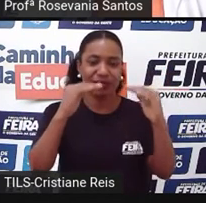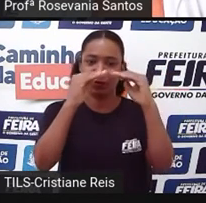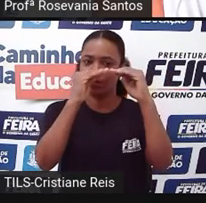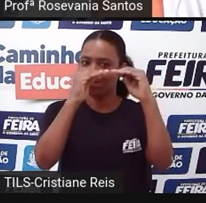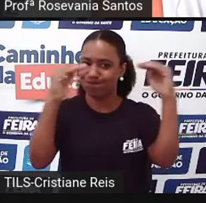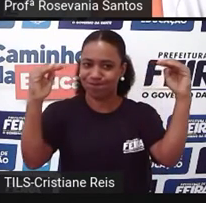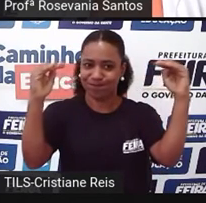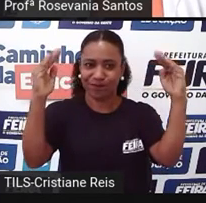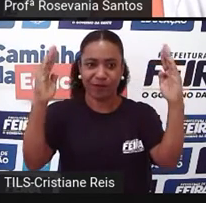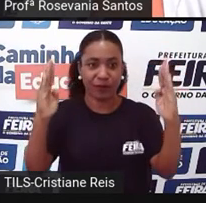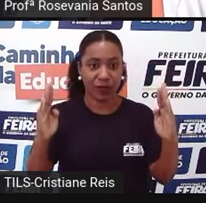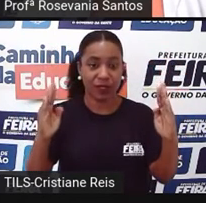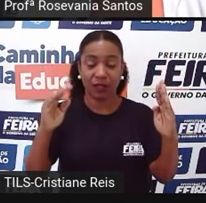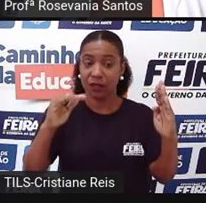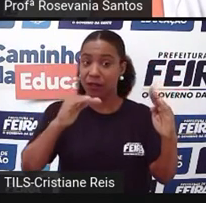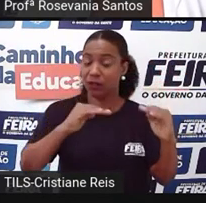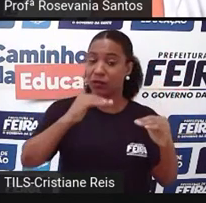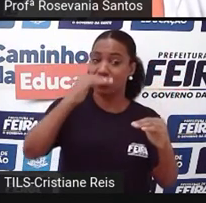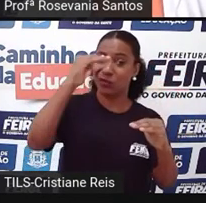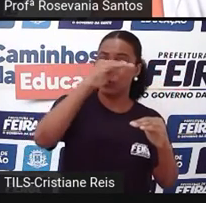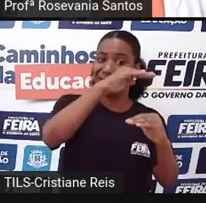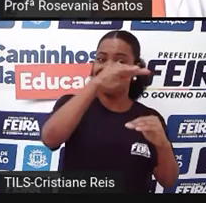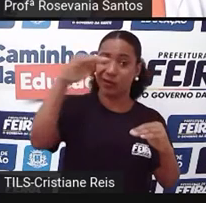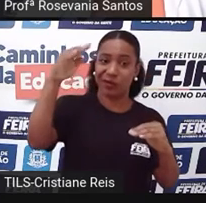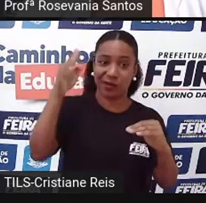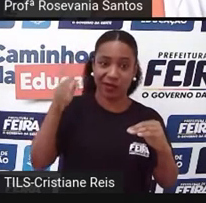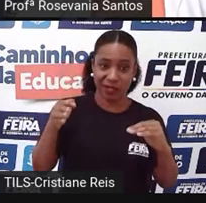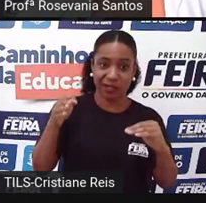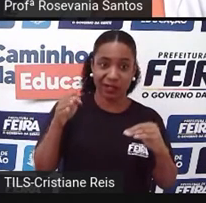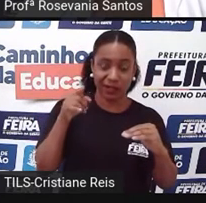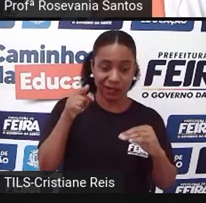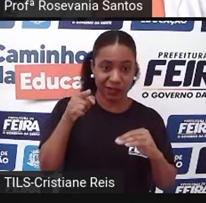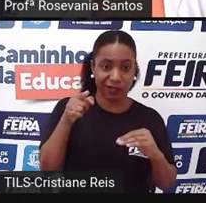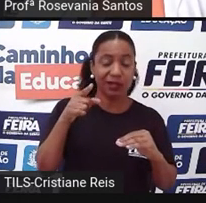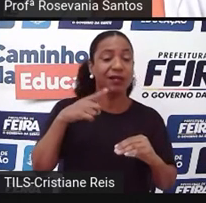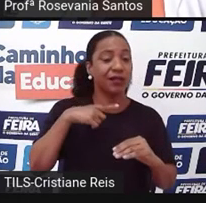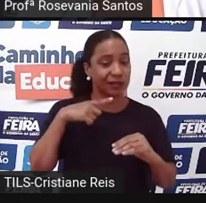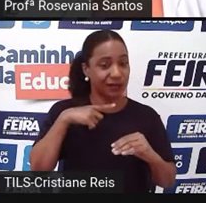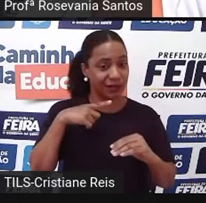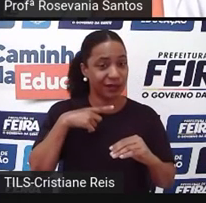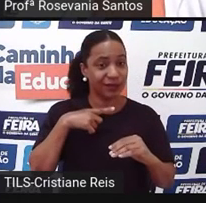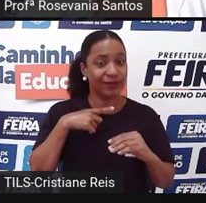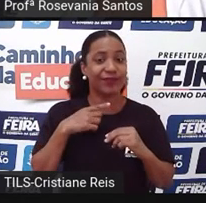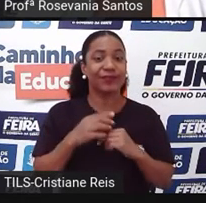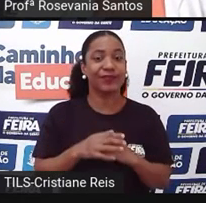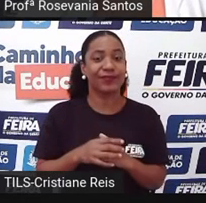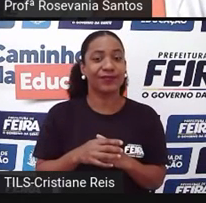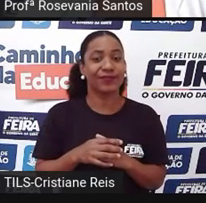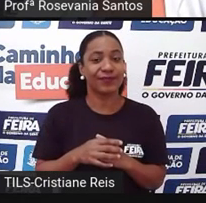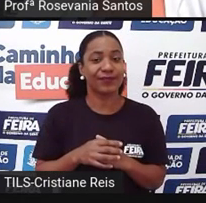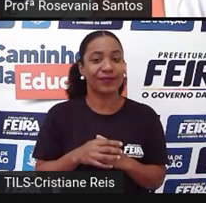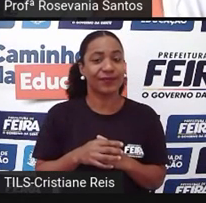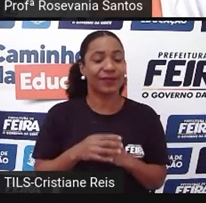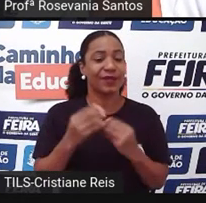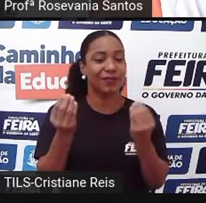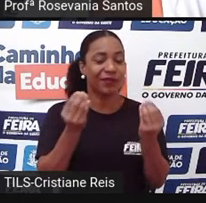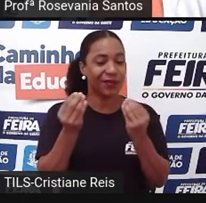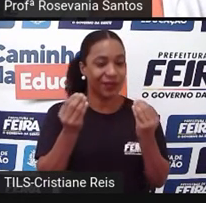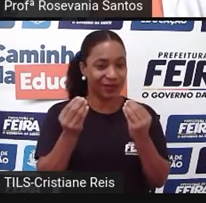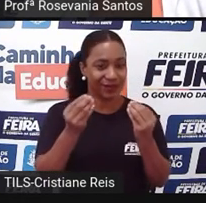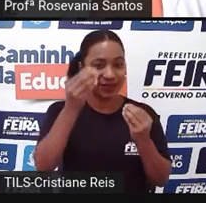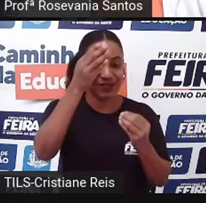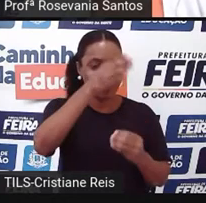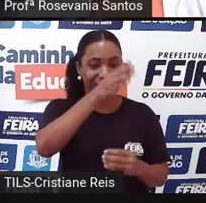e plano. De altiplano, platô, é a classificação dada a uma forma de relevo